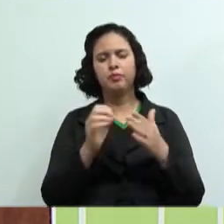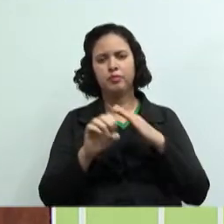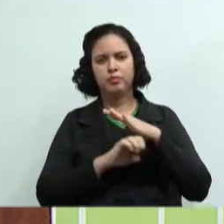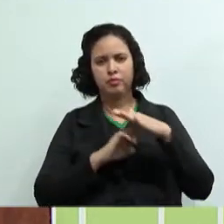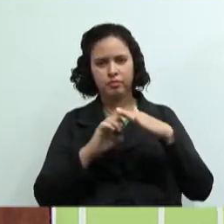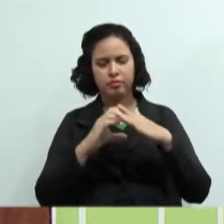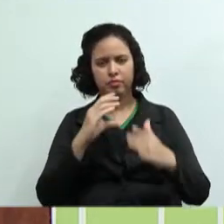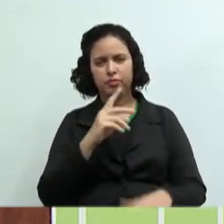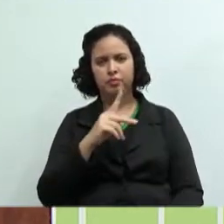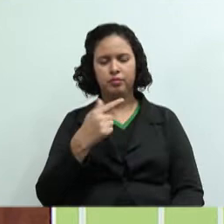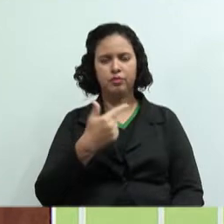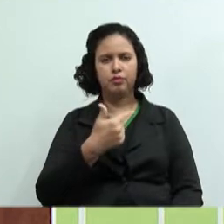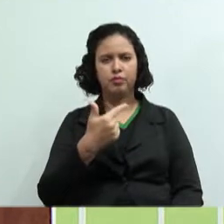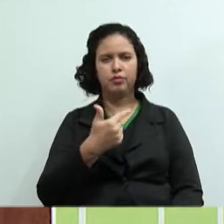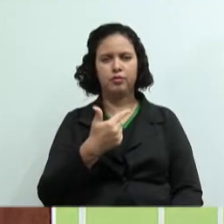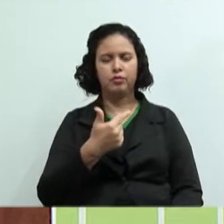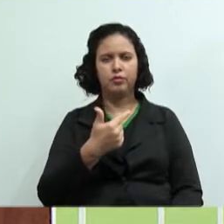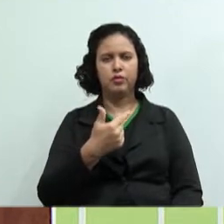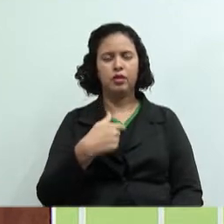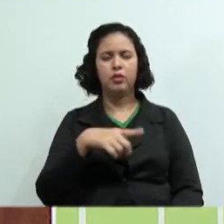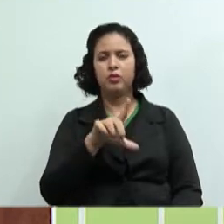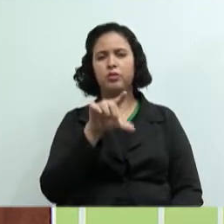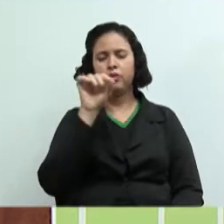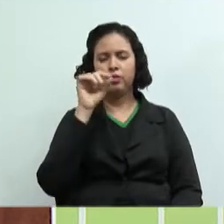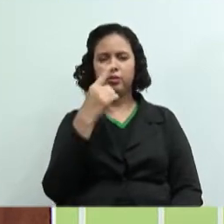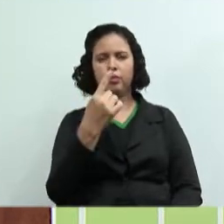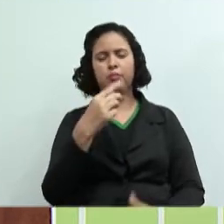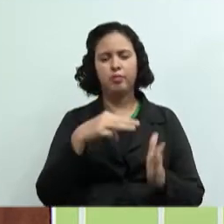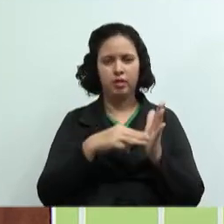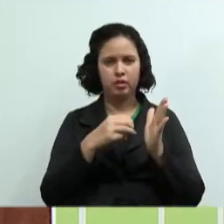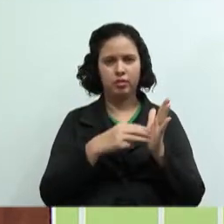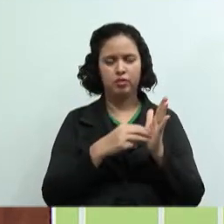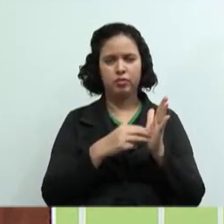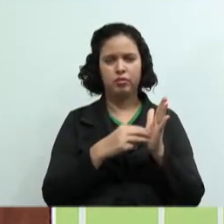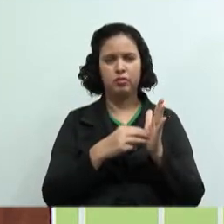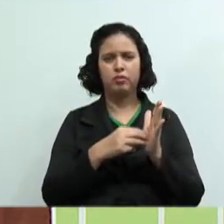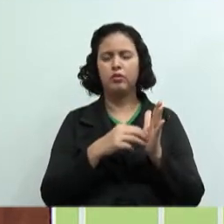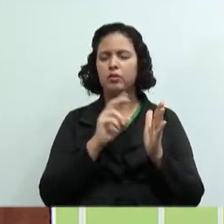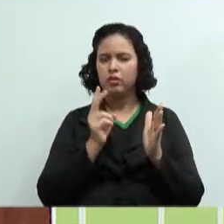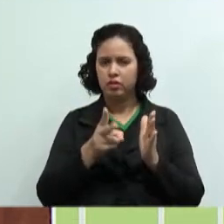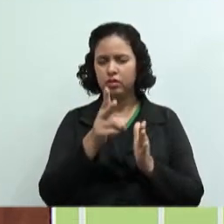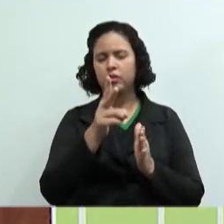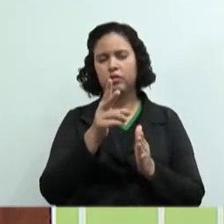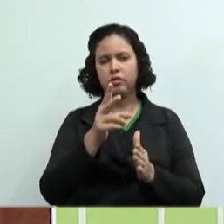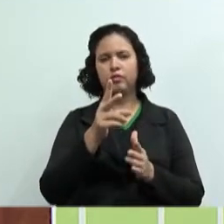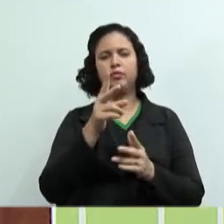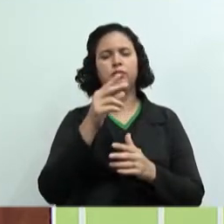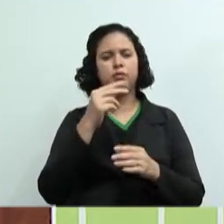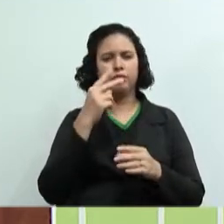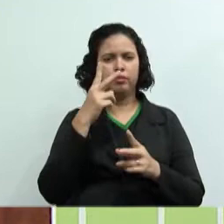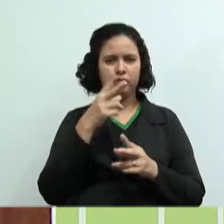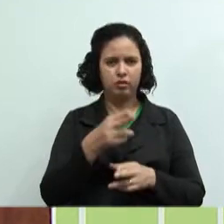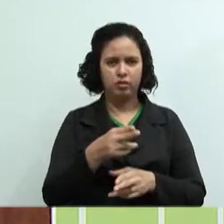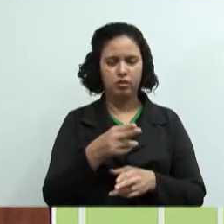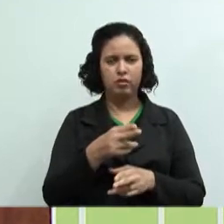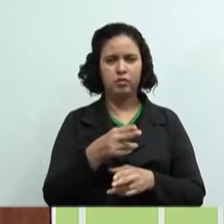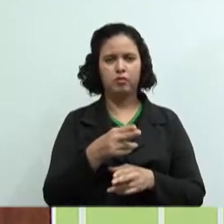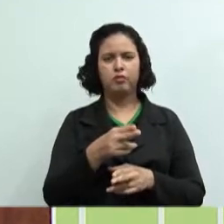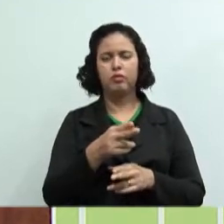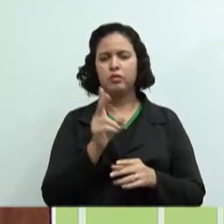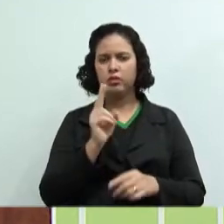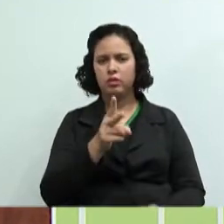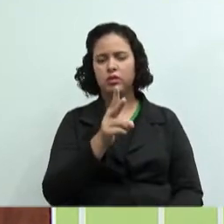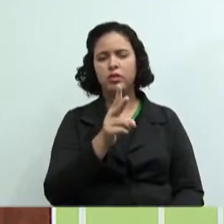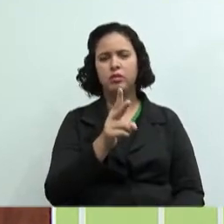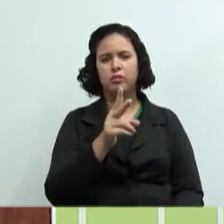eu tenho que utilizar sempre esse método. Eu não posso mudar para o custeio variável ou custeio ABC. Tem que ser uniforme,